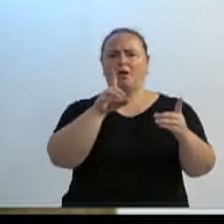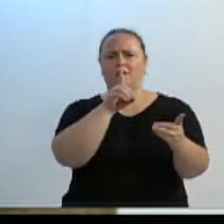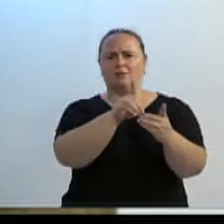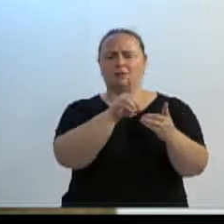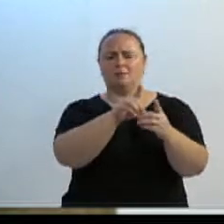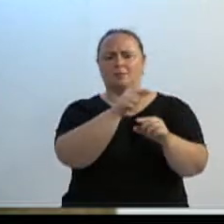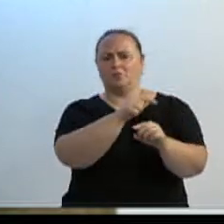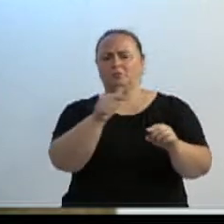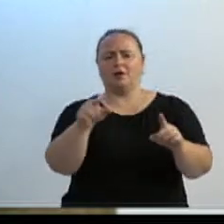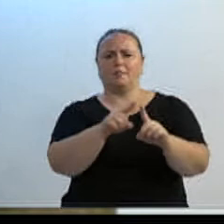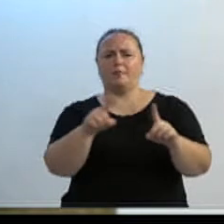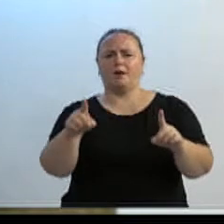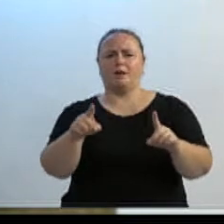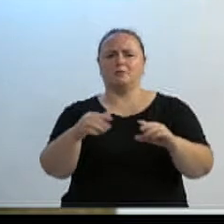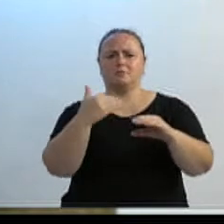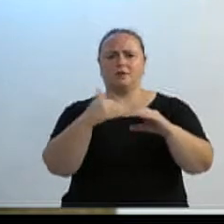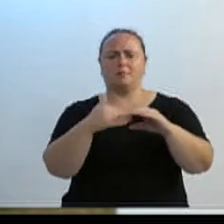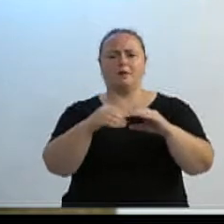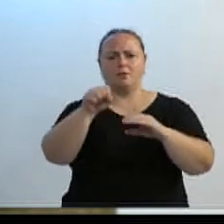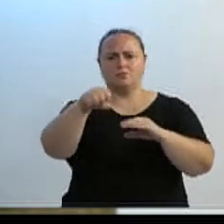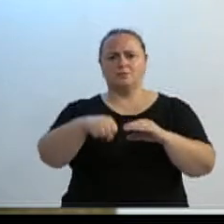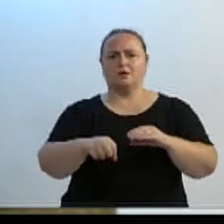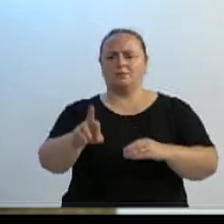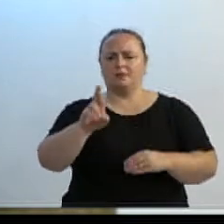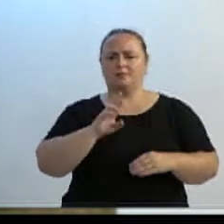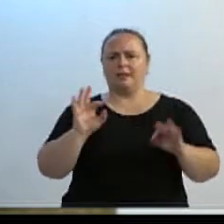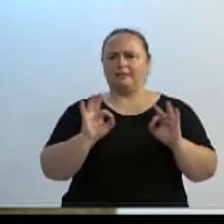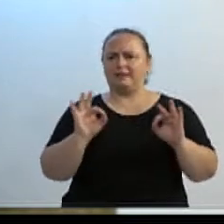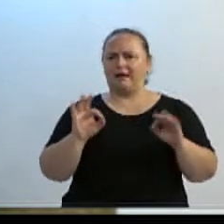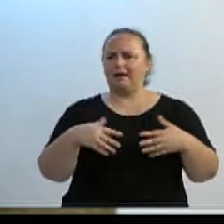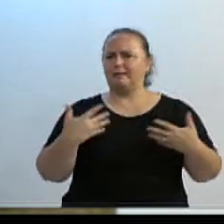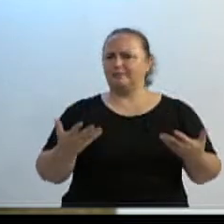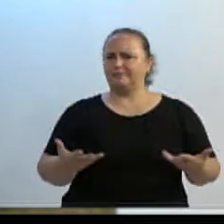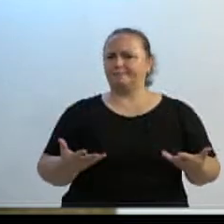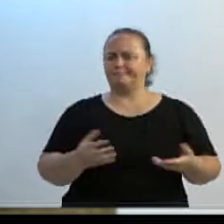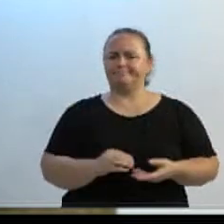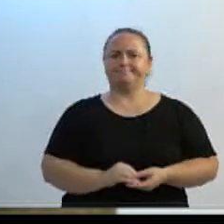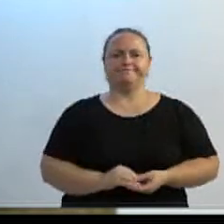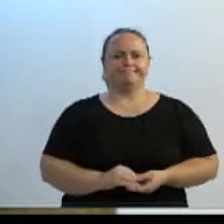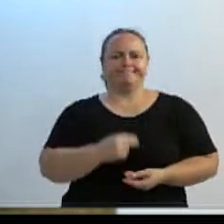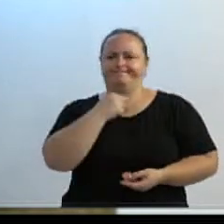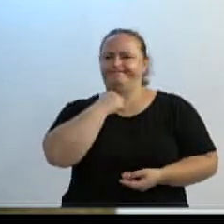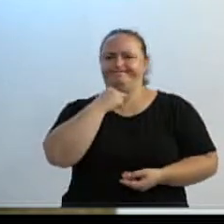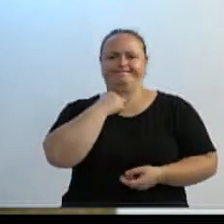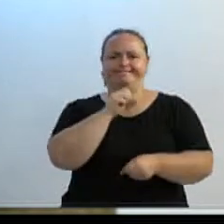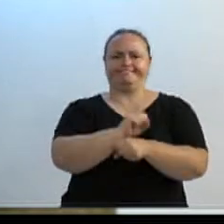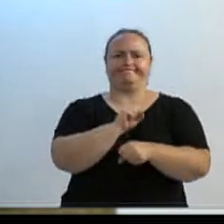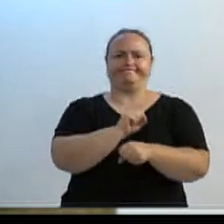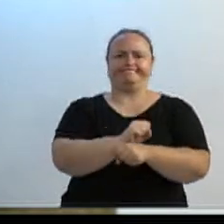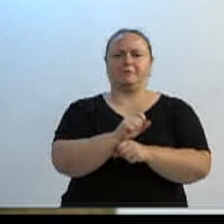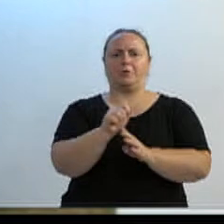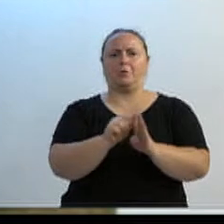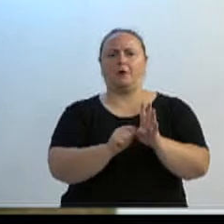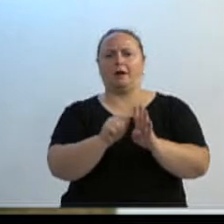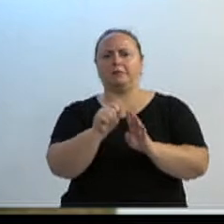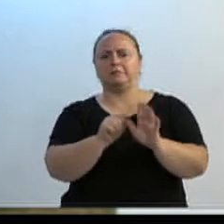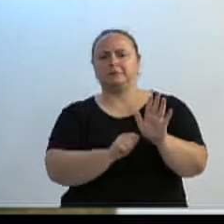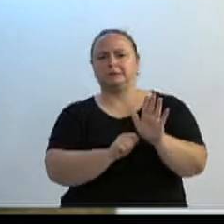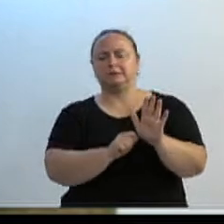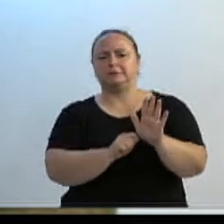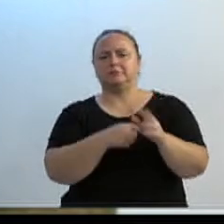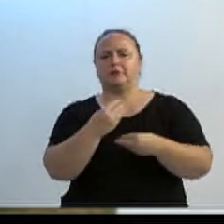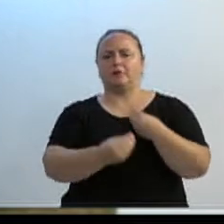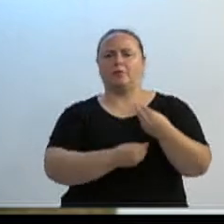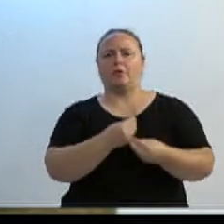Então, MP, pelo menos vocês também o retorno dessa situação. Não se pode esperar quatro, cinco meses, uma situação dessa, onde está